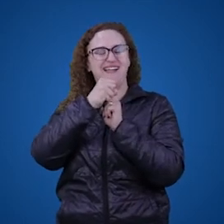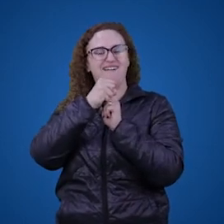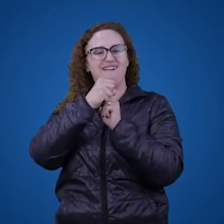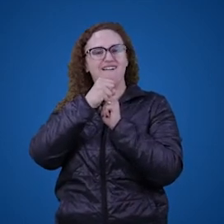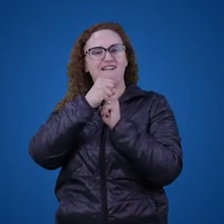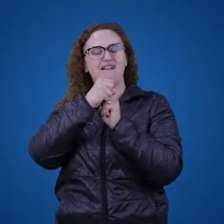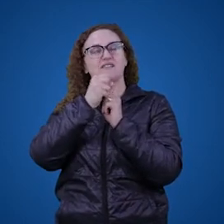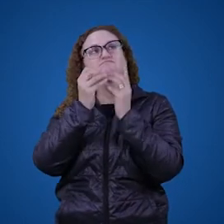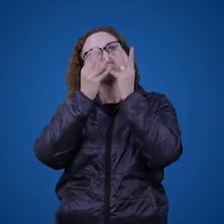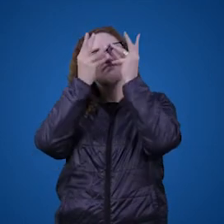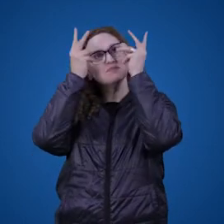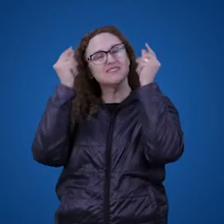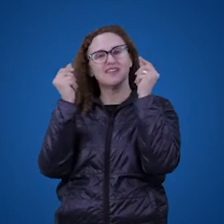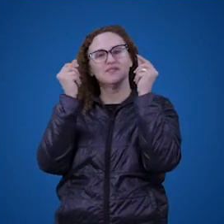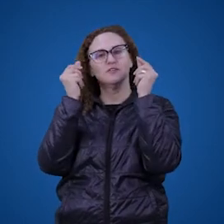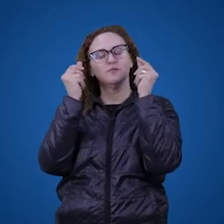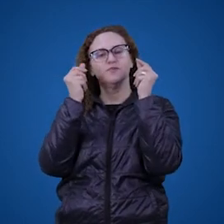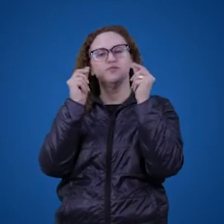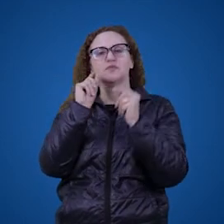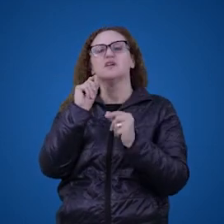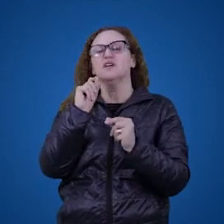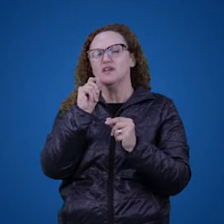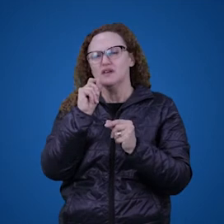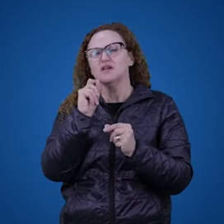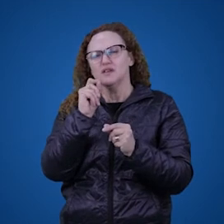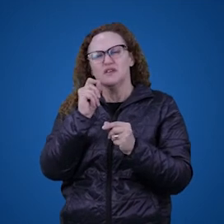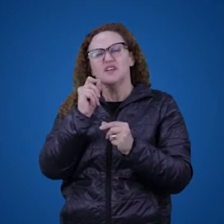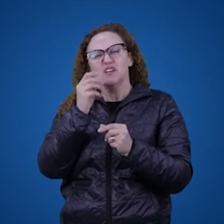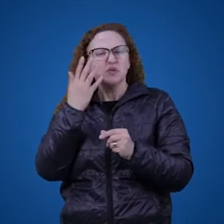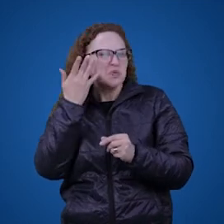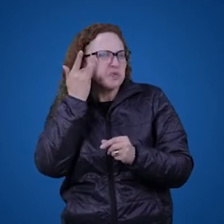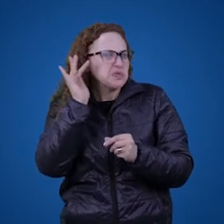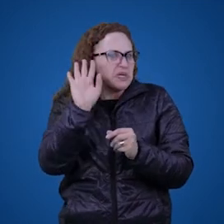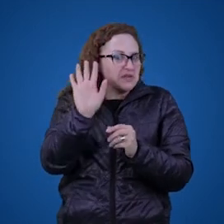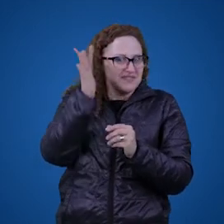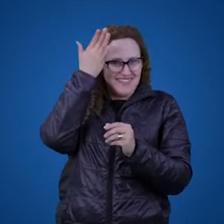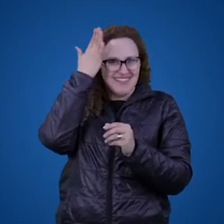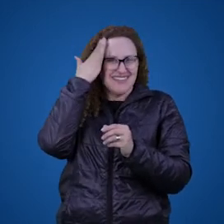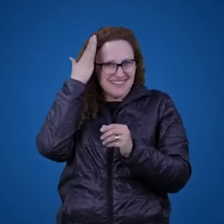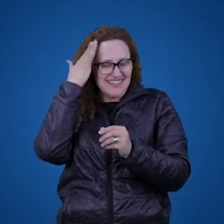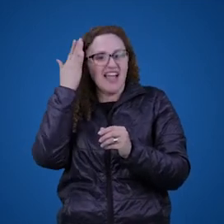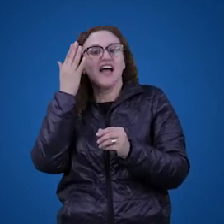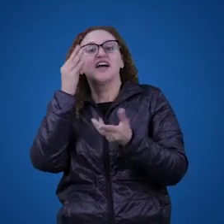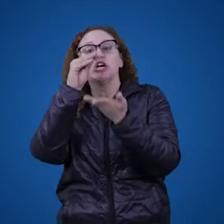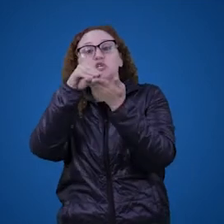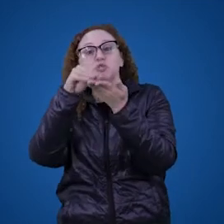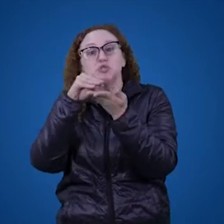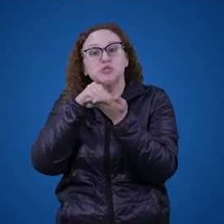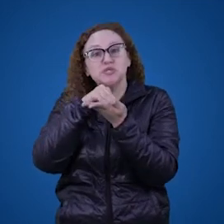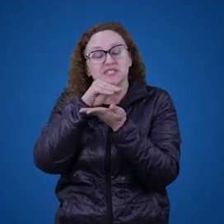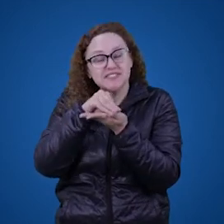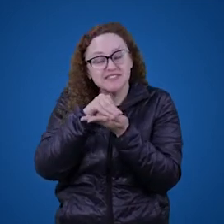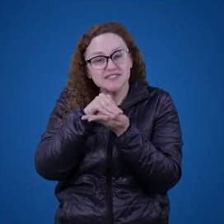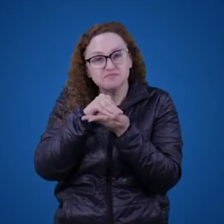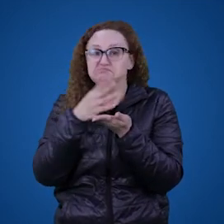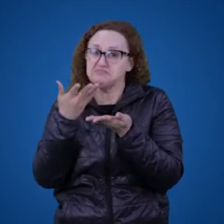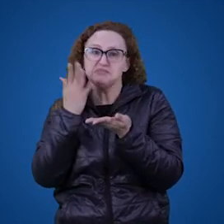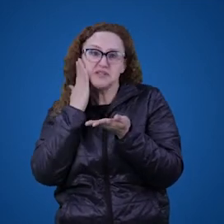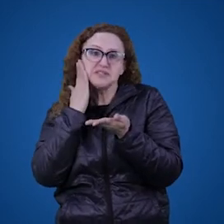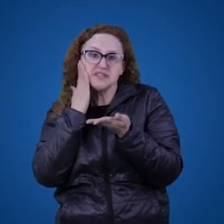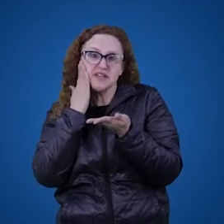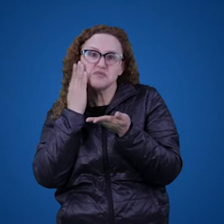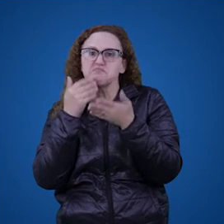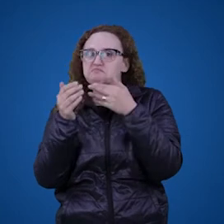uma entidade abstrata. Então, eu não sei se a maior parte de vocês sabe jogar um xadrez, mas deve saber jogar algum jogo.